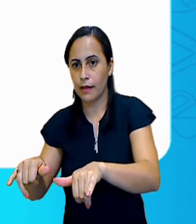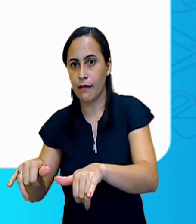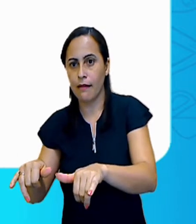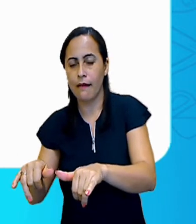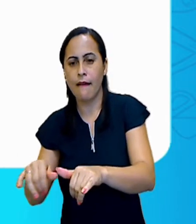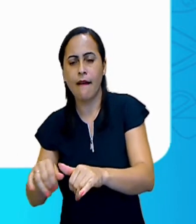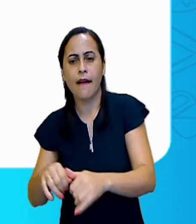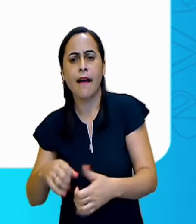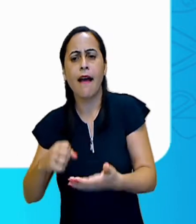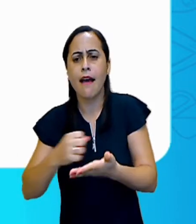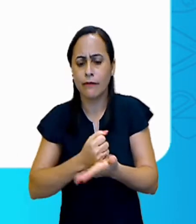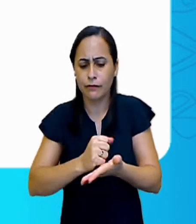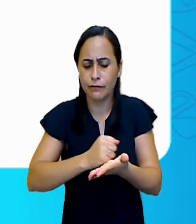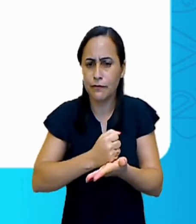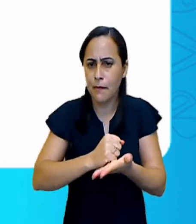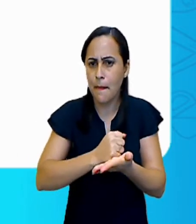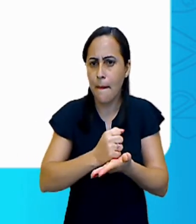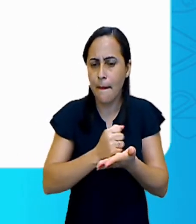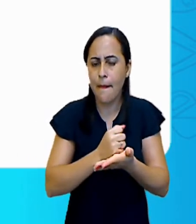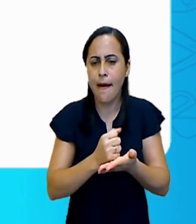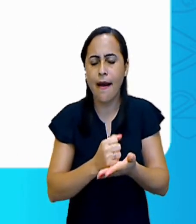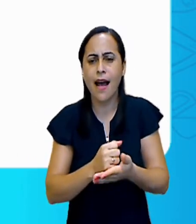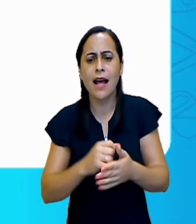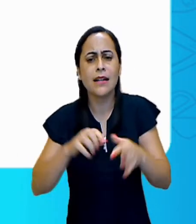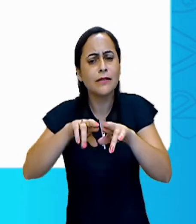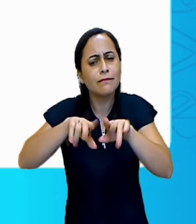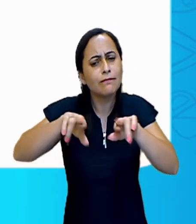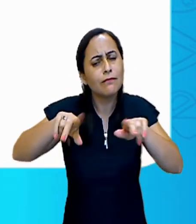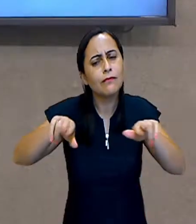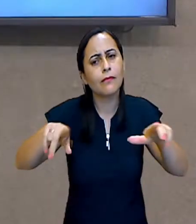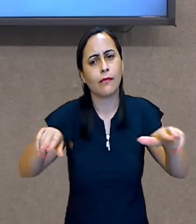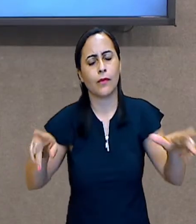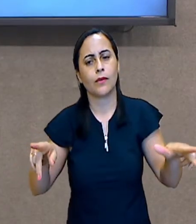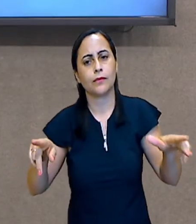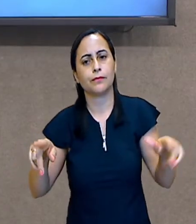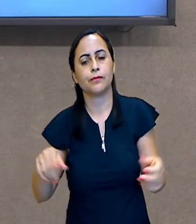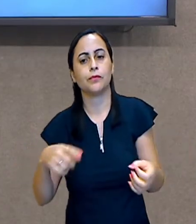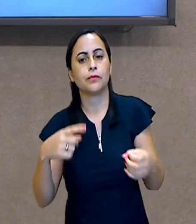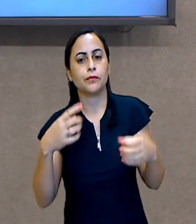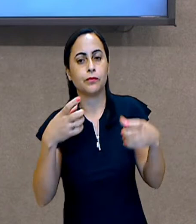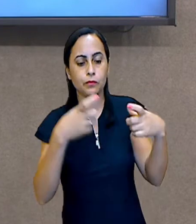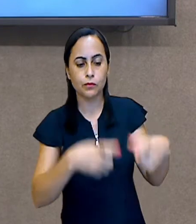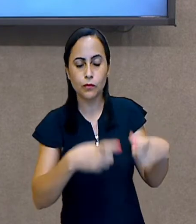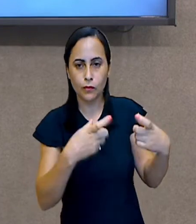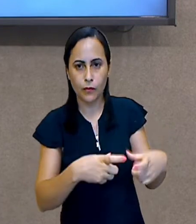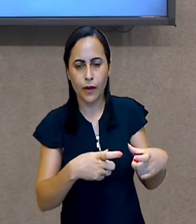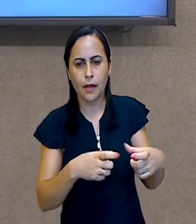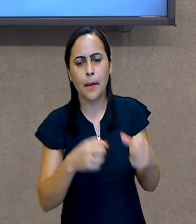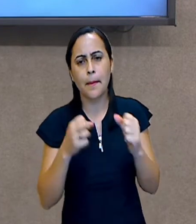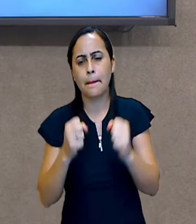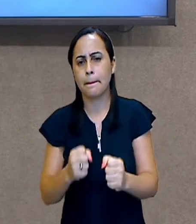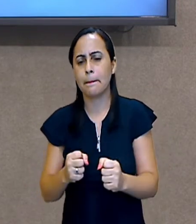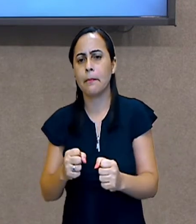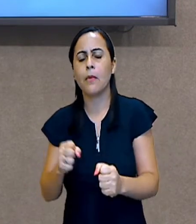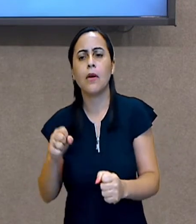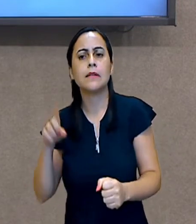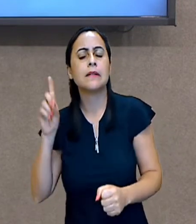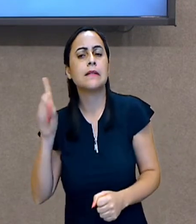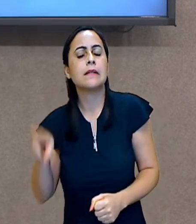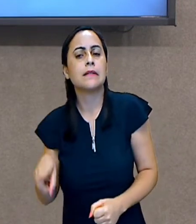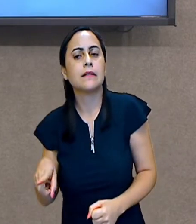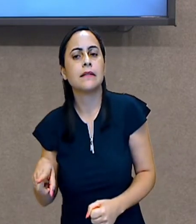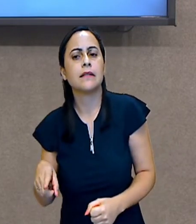farmácias e muitas outras coisas. Os bairros, eles podem ser comerciais,